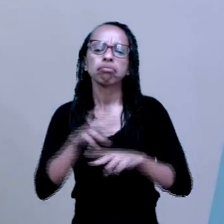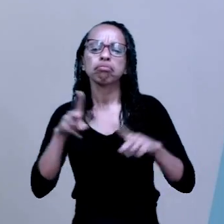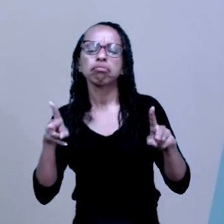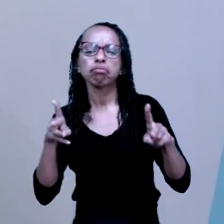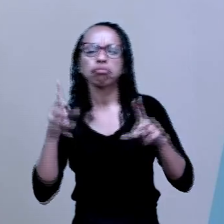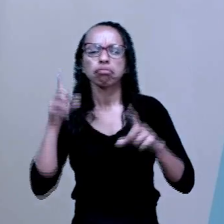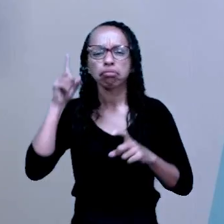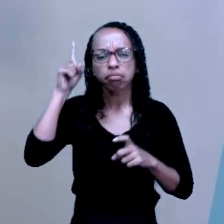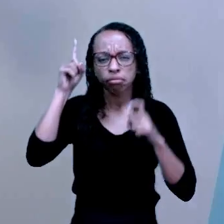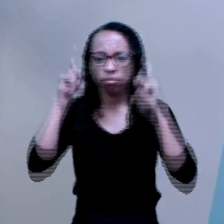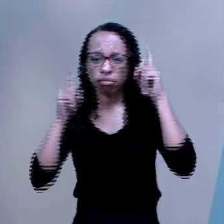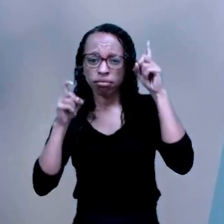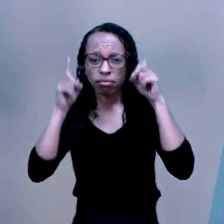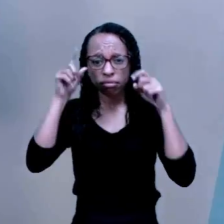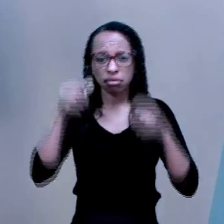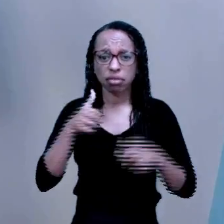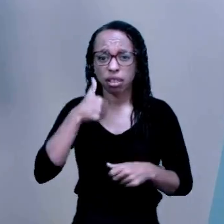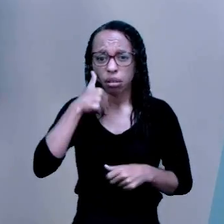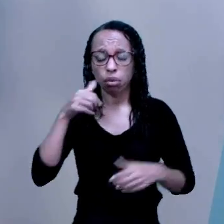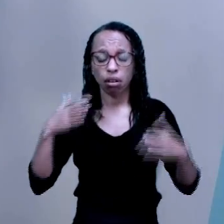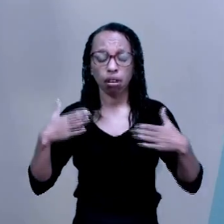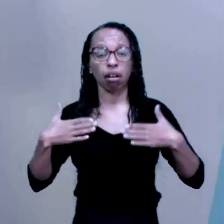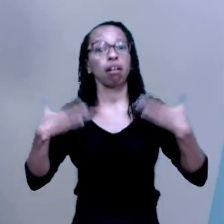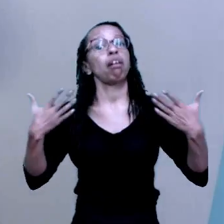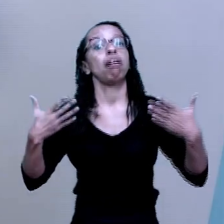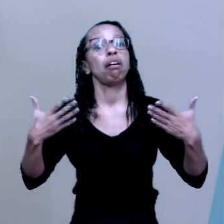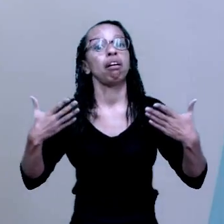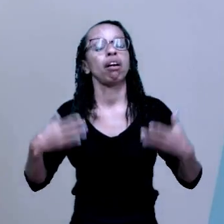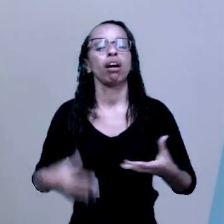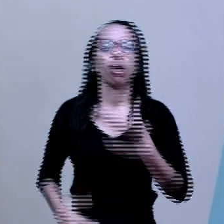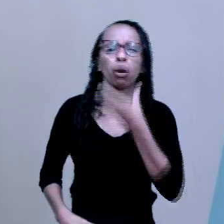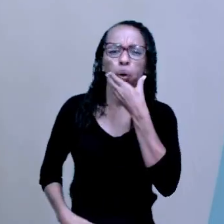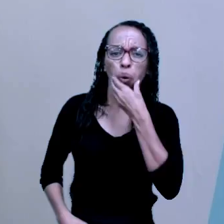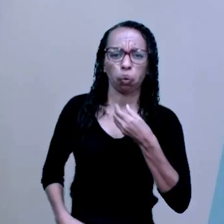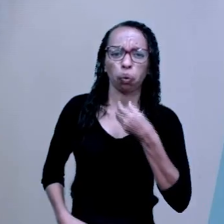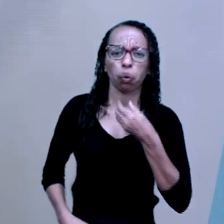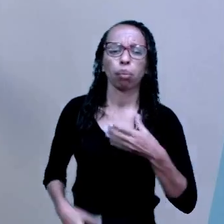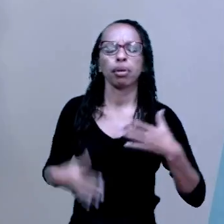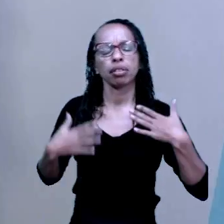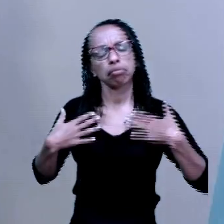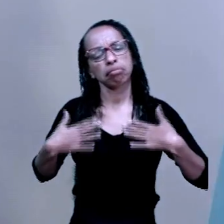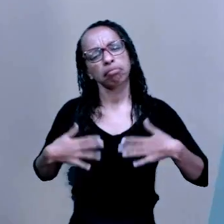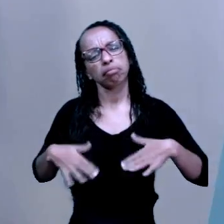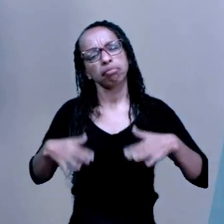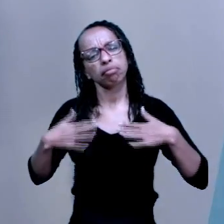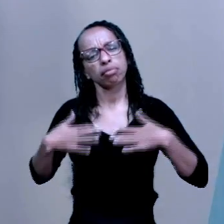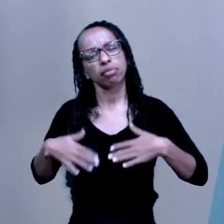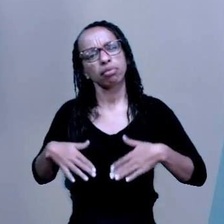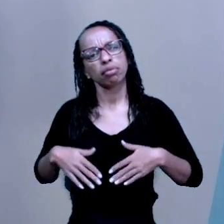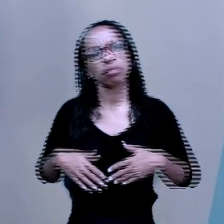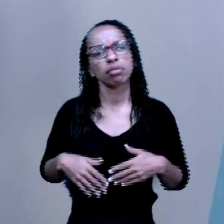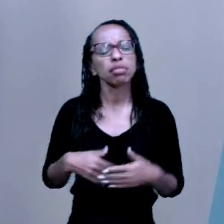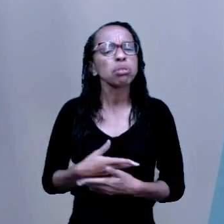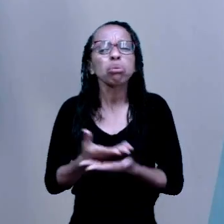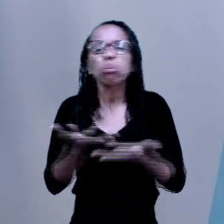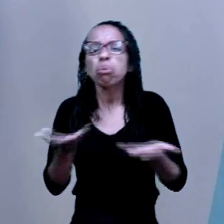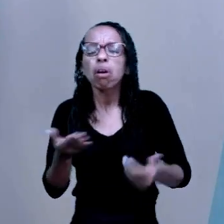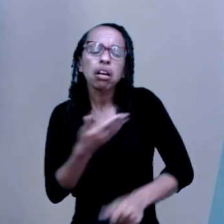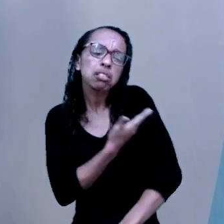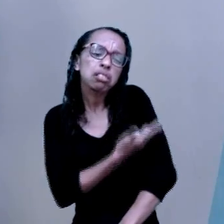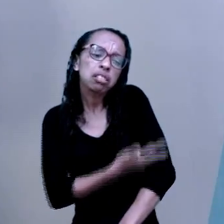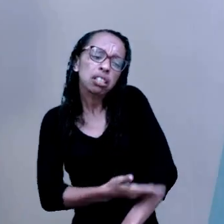Eu tenho uma mulher que está desesperada, eu tenho um homem que está tranquilo, que hábitos serão esses que eles precisam mudar?